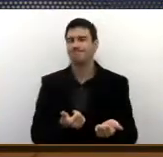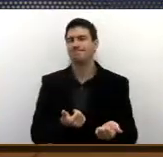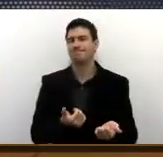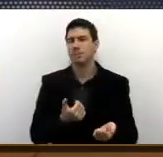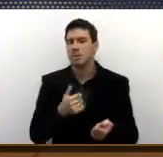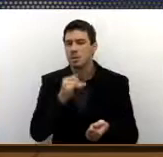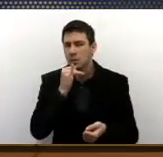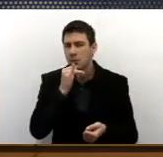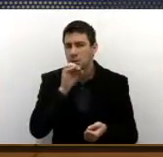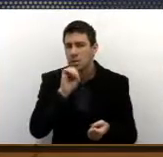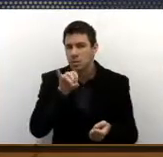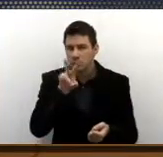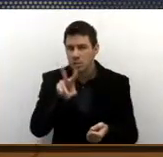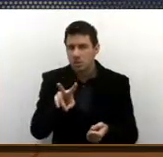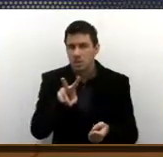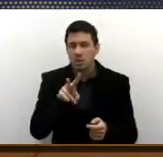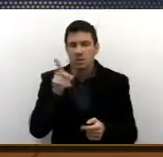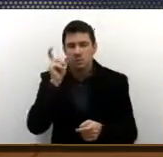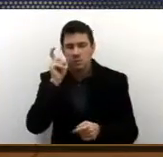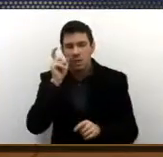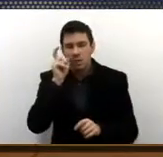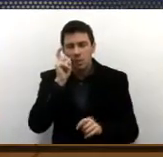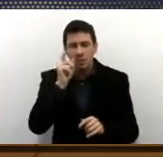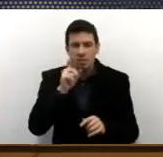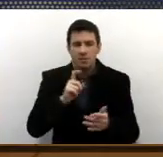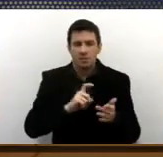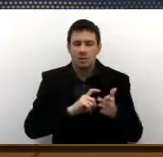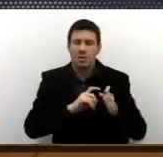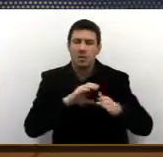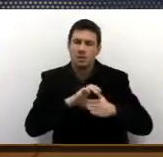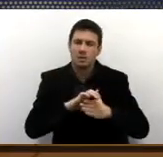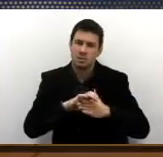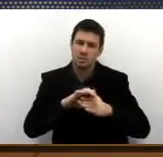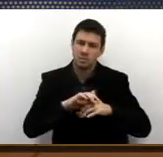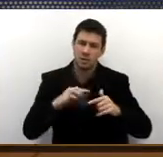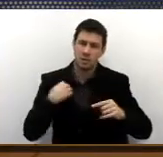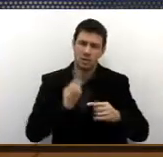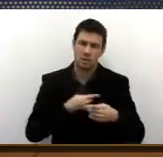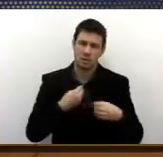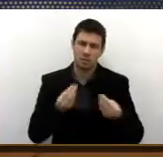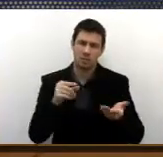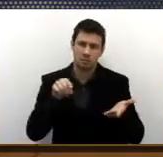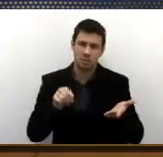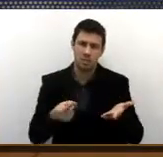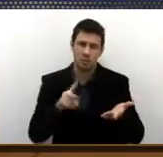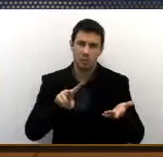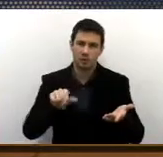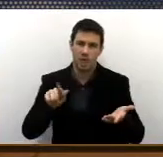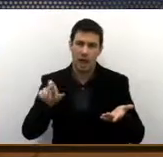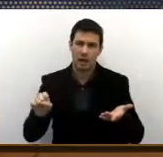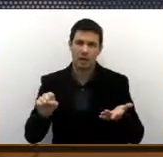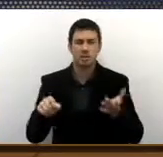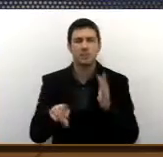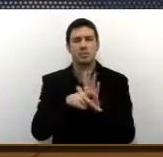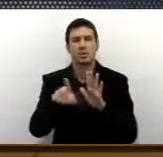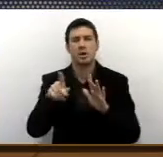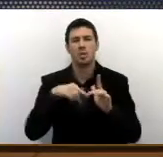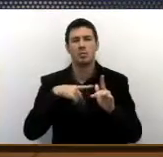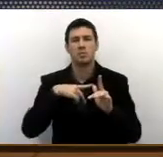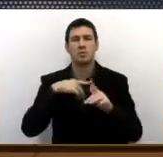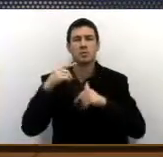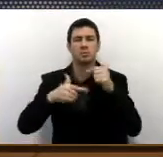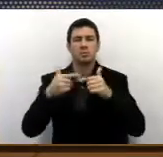observarem na imprensa, a imprensa tem divulgado, nós estamos disponibilizando mil vagas de empregos para o serviço de